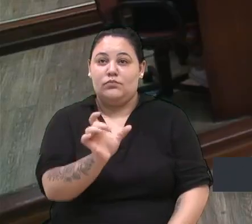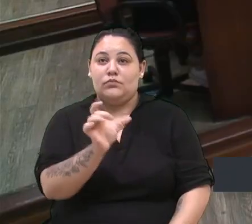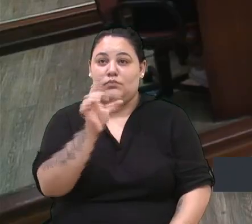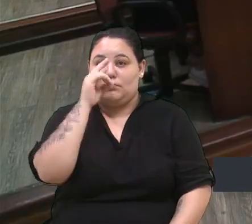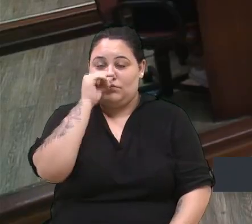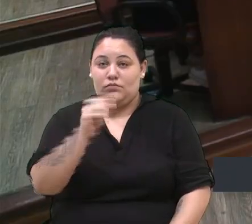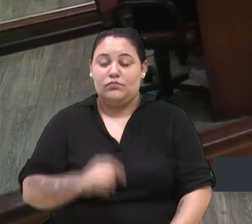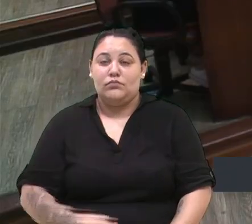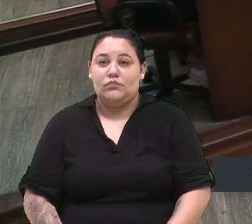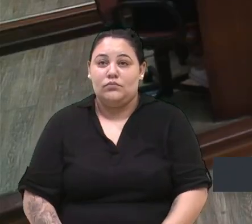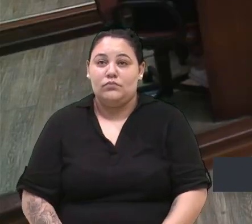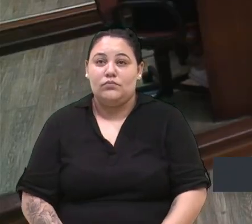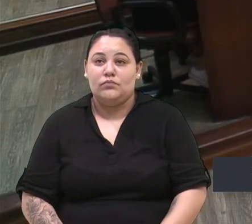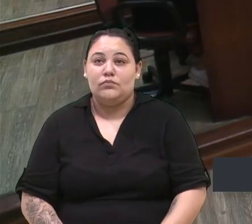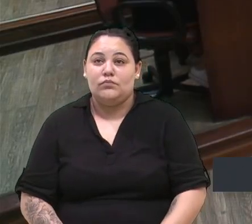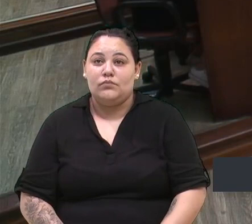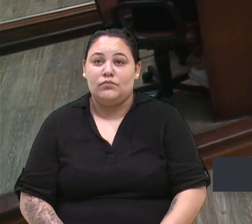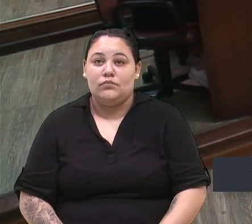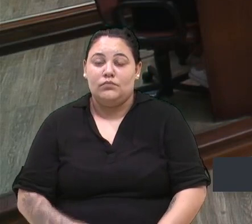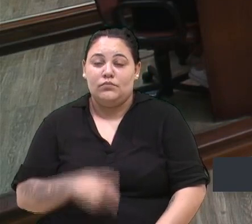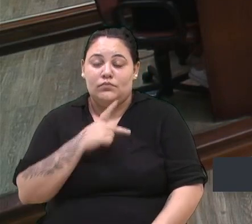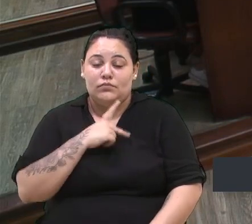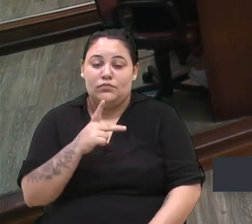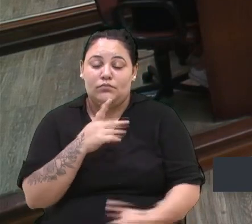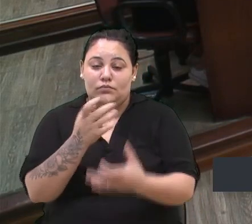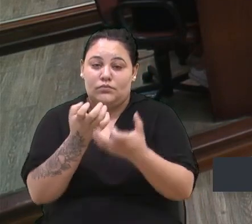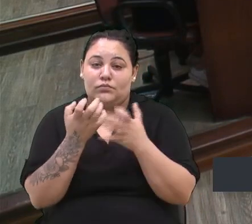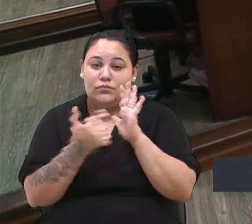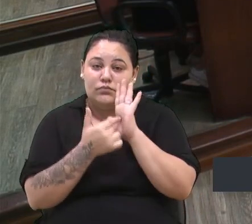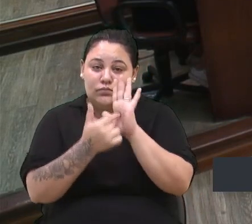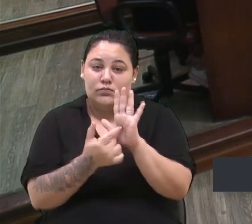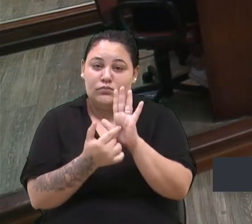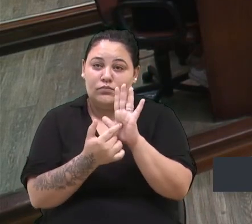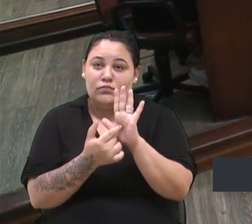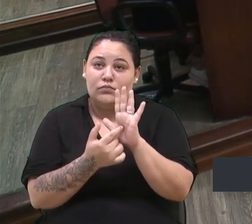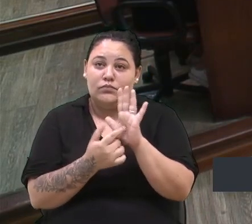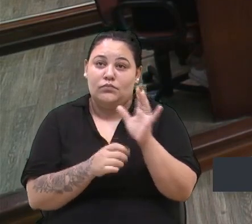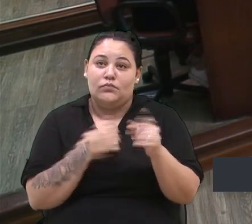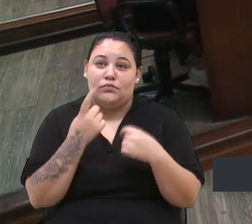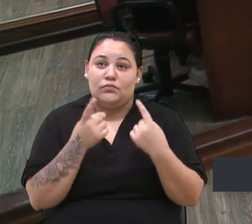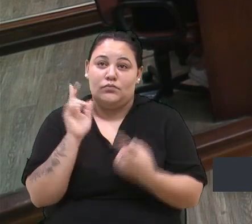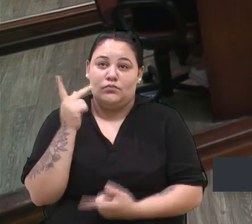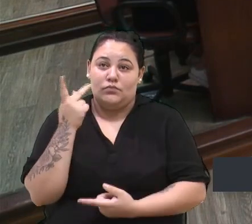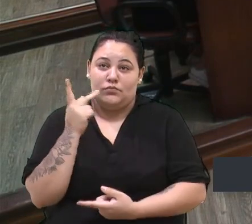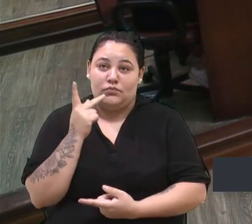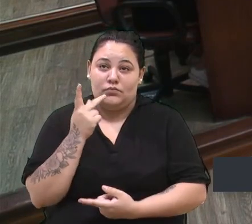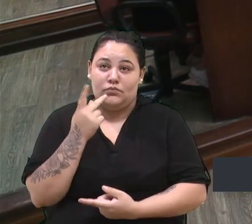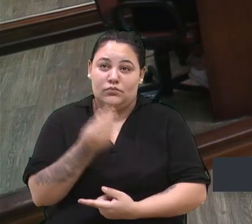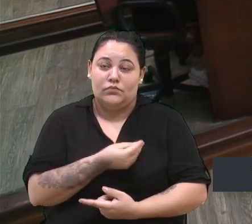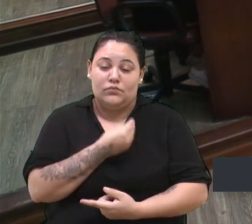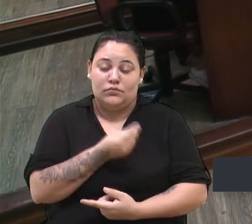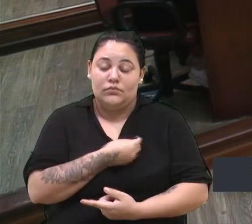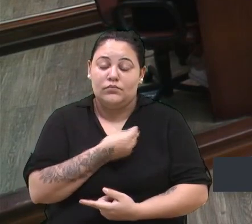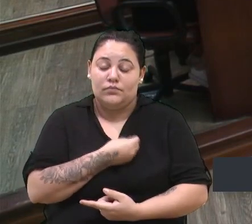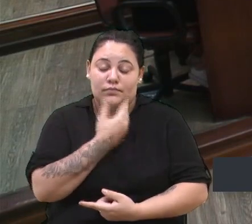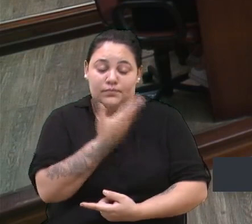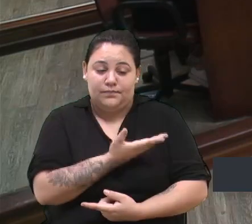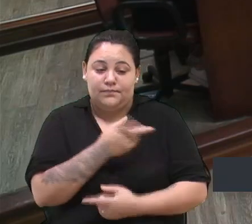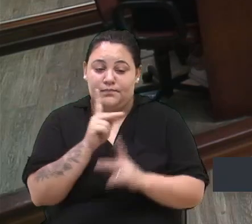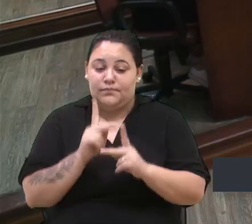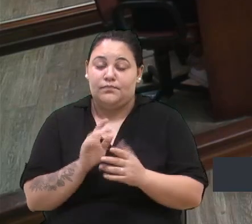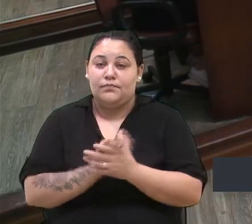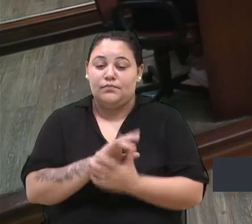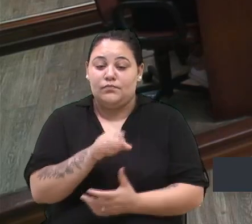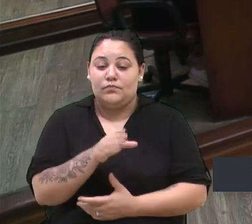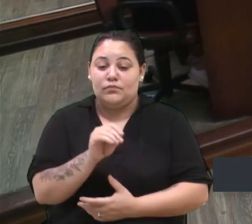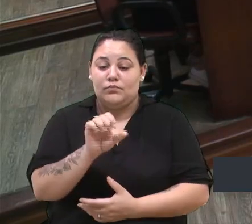Senhor presidente, eu queria passar aqui, pelo menos, um histórico da vida do senhor José Antônio Palandre. José Antônio